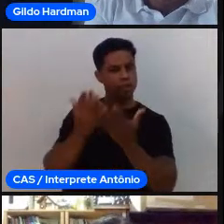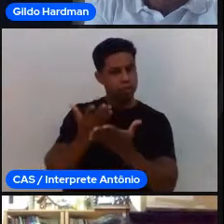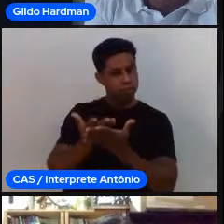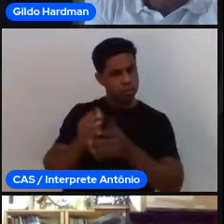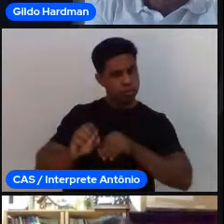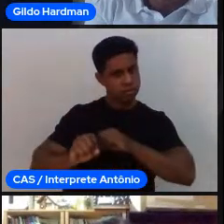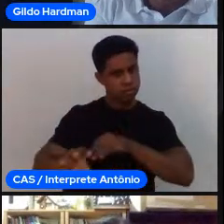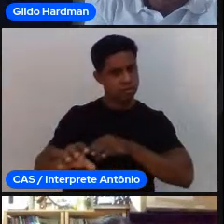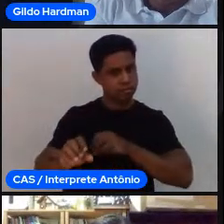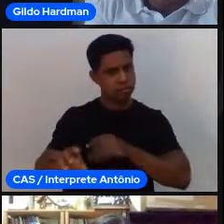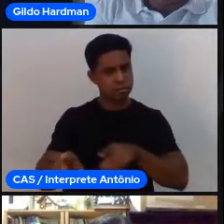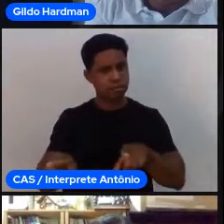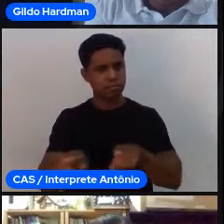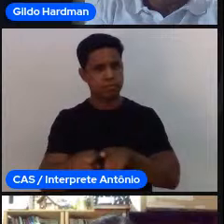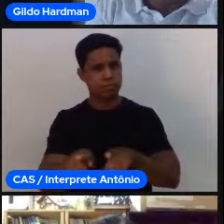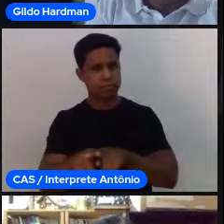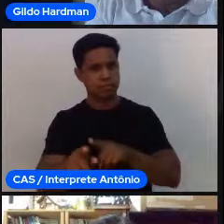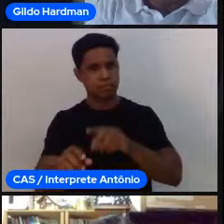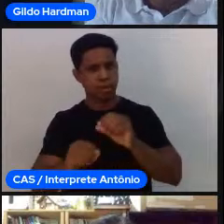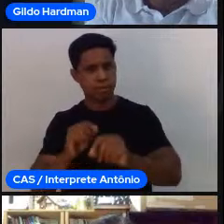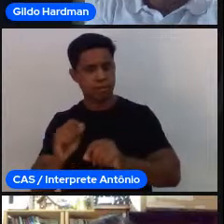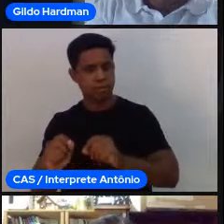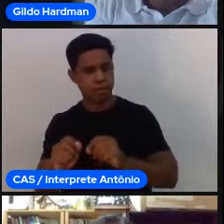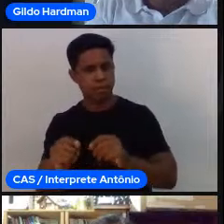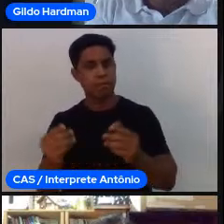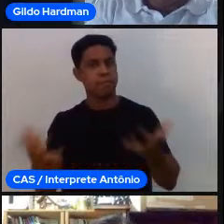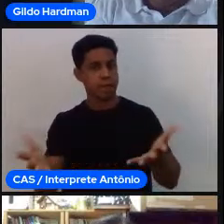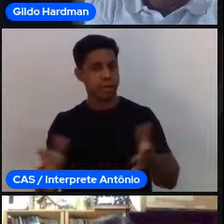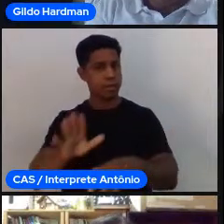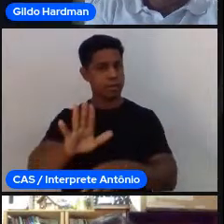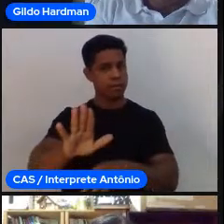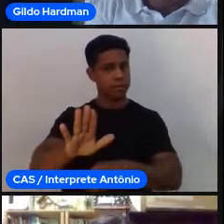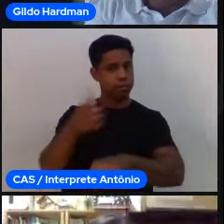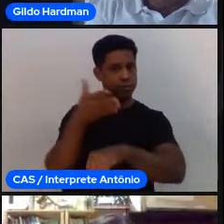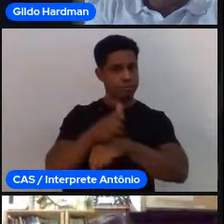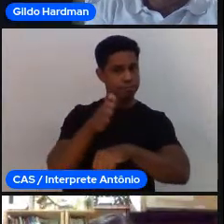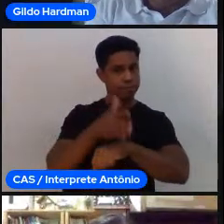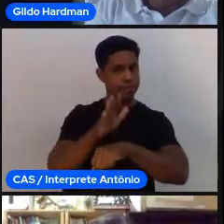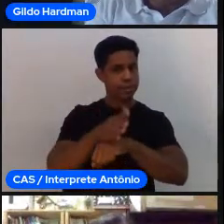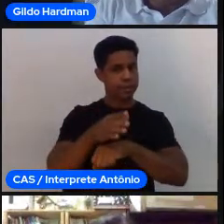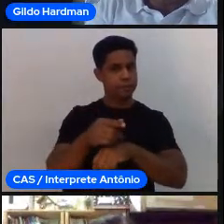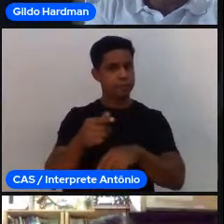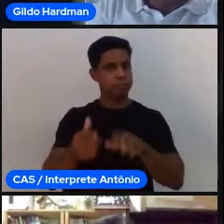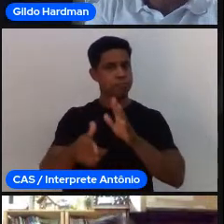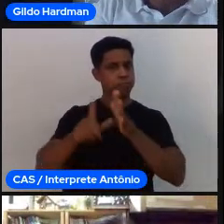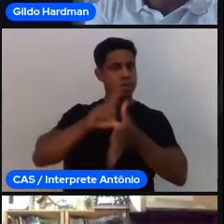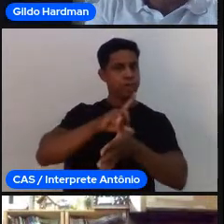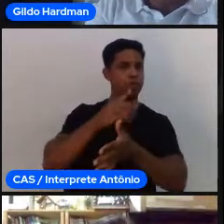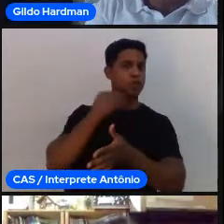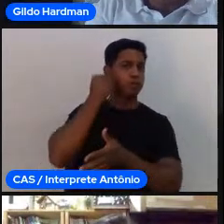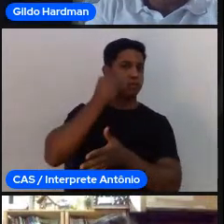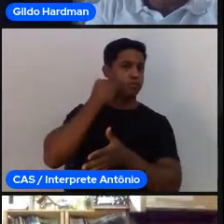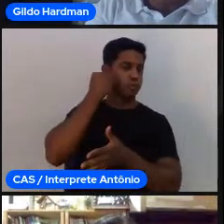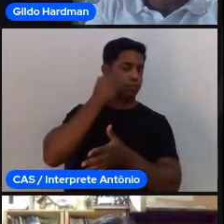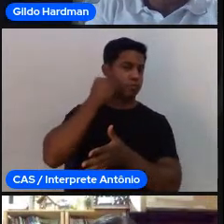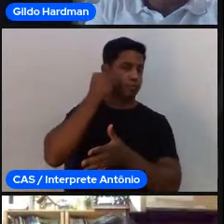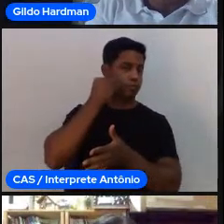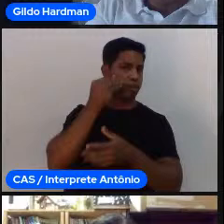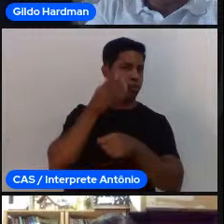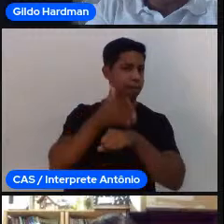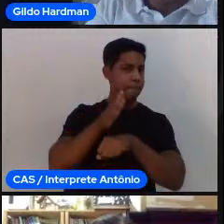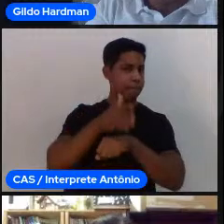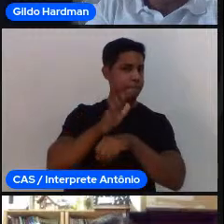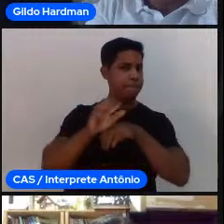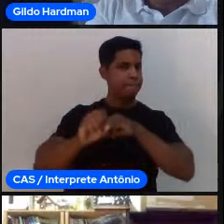rendimento? Sim, mas treinador é quem é responsável por mediar a experiência esportiva, com as diferentes finalidades do esporte. Então,